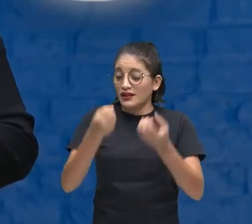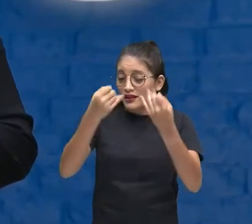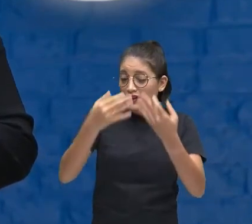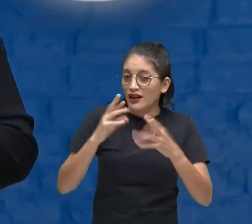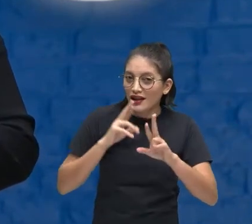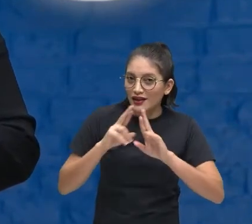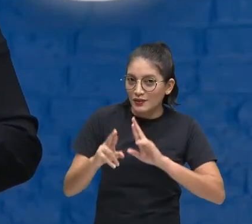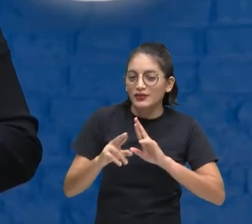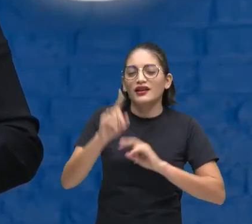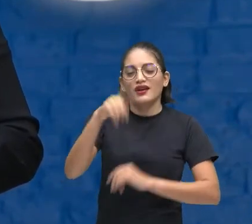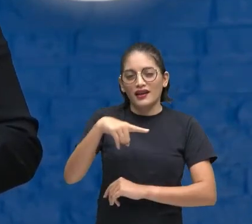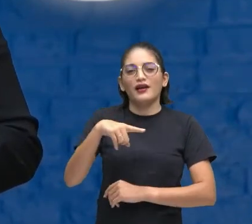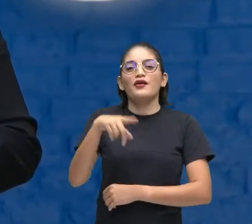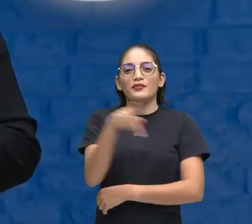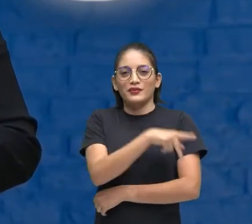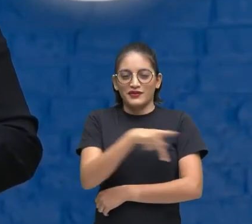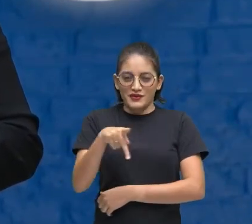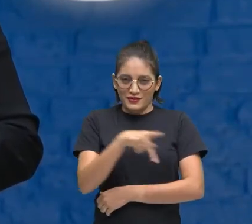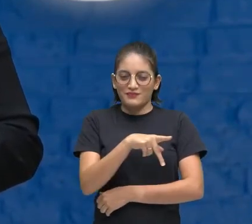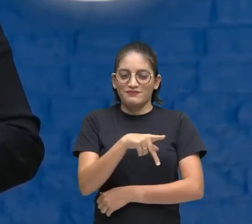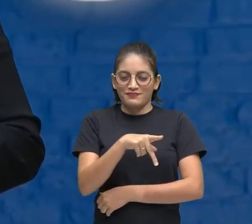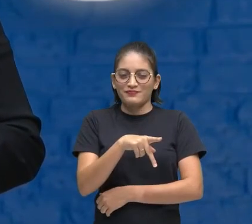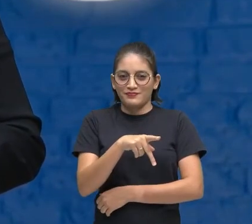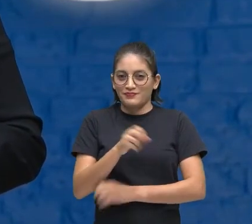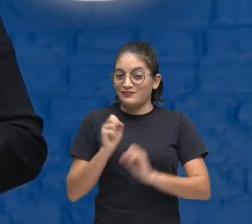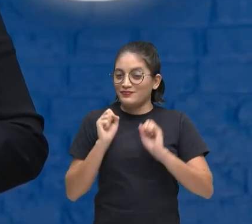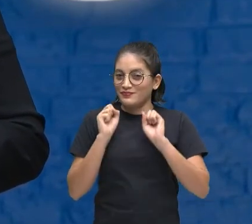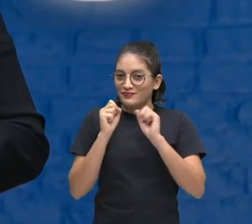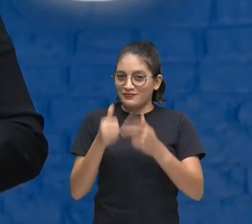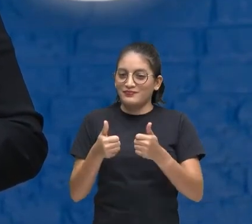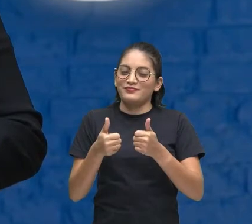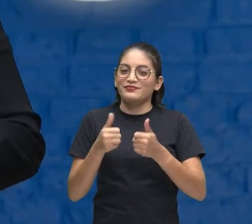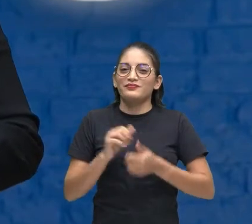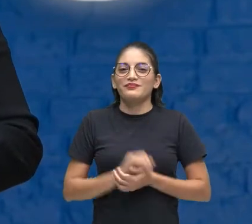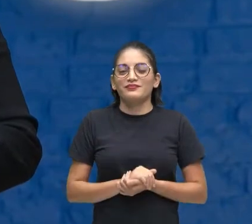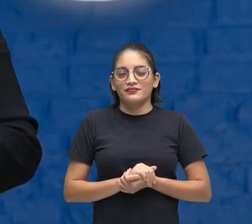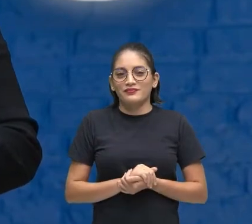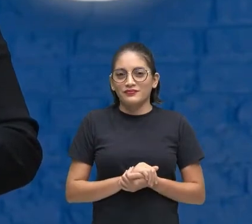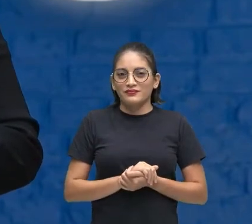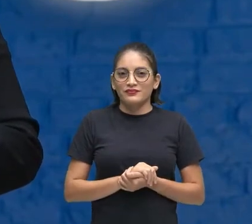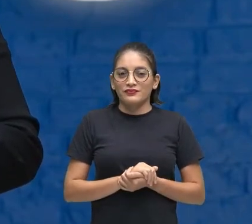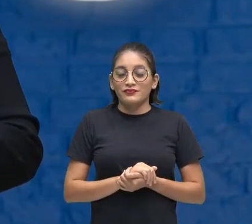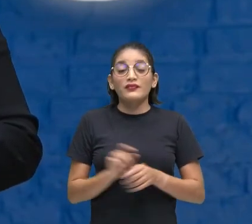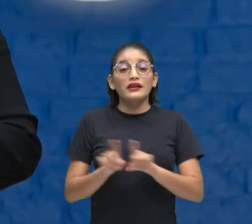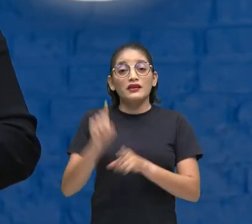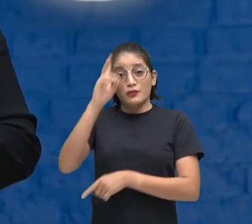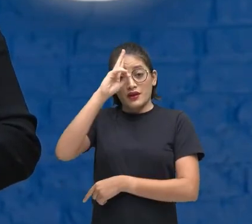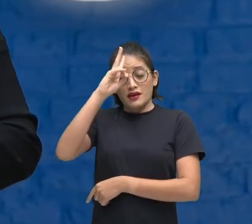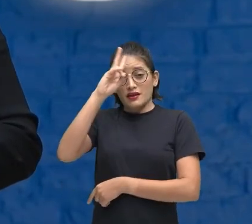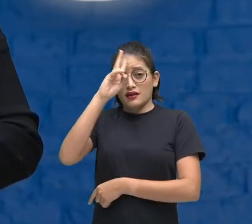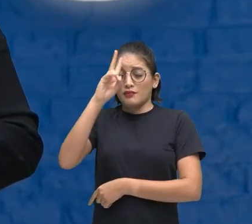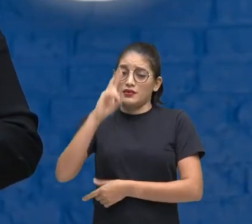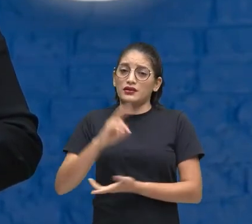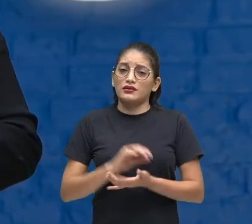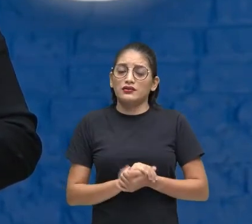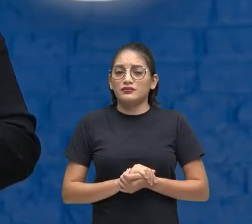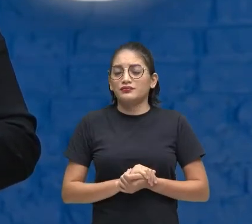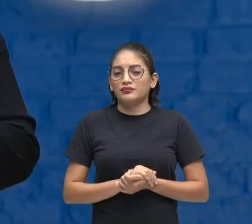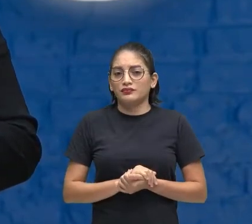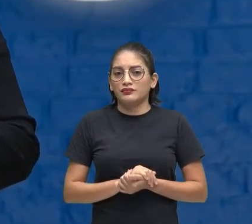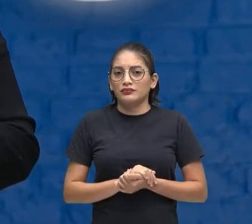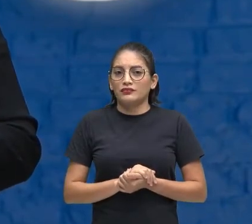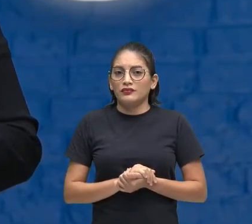realmente É isso É o professor Muito bem Né E lembrando que as atividades Que nós estamos